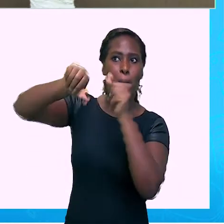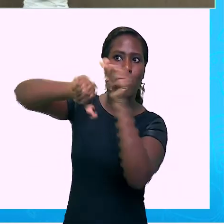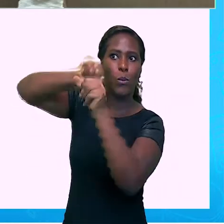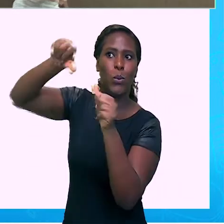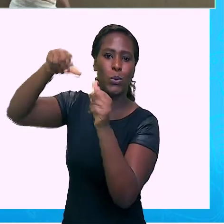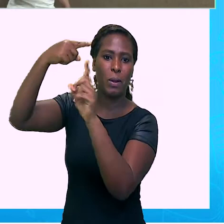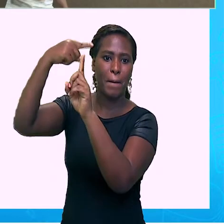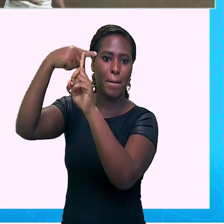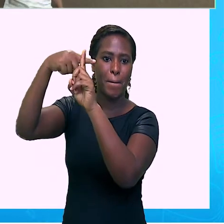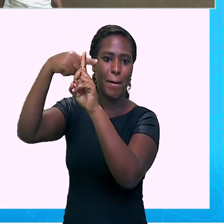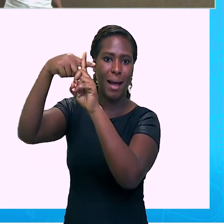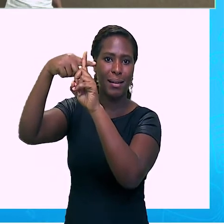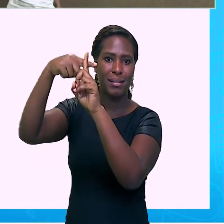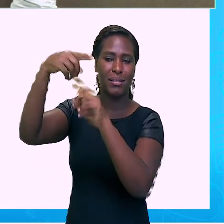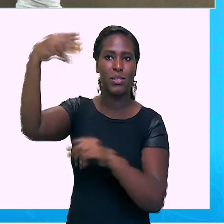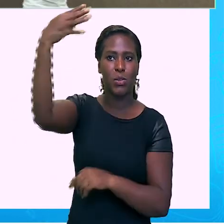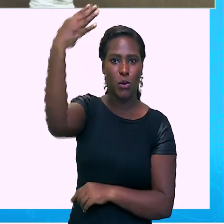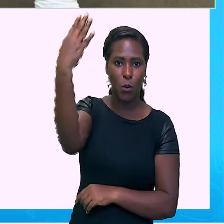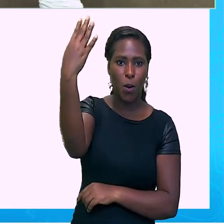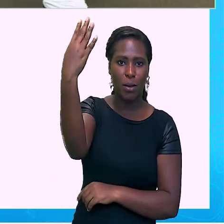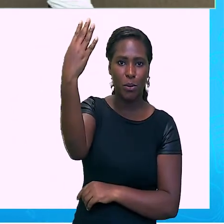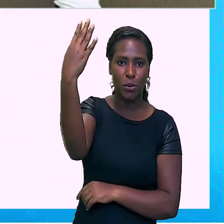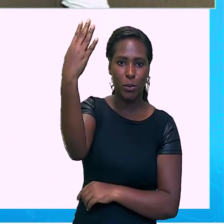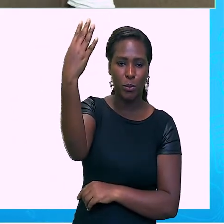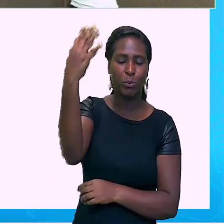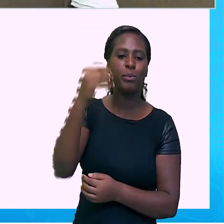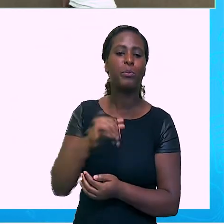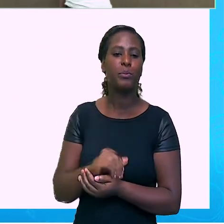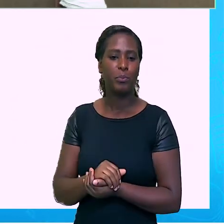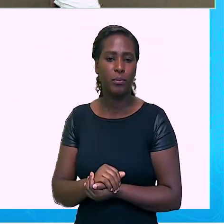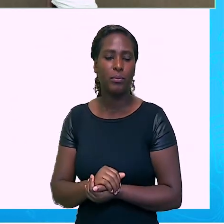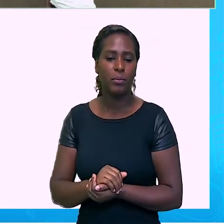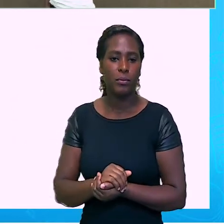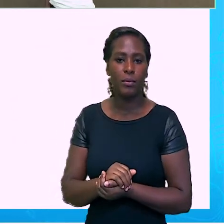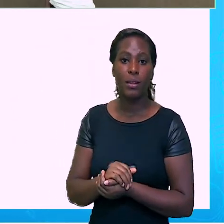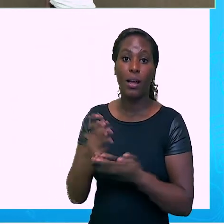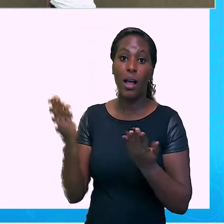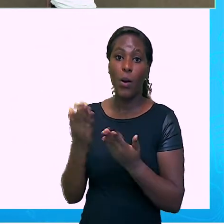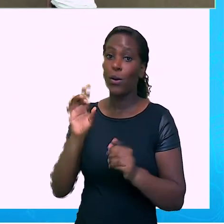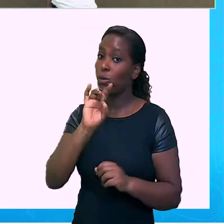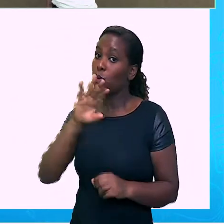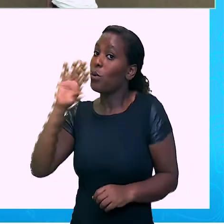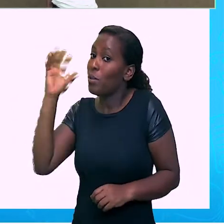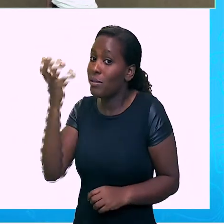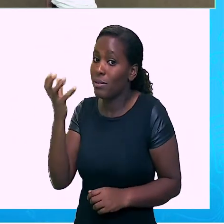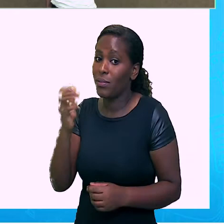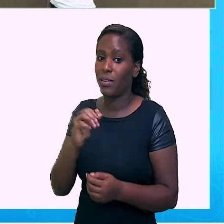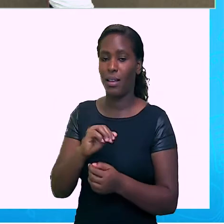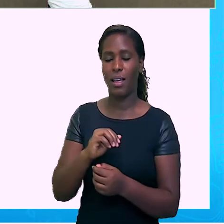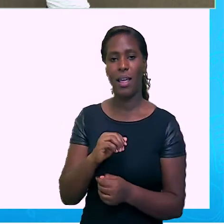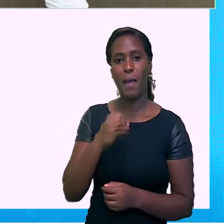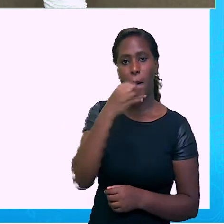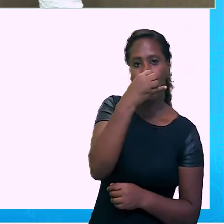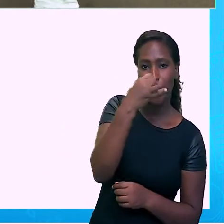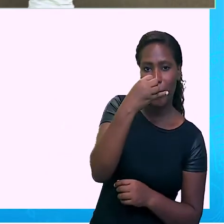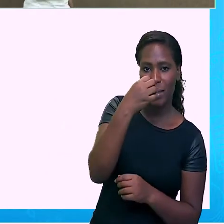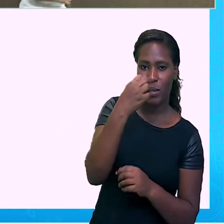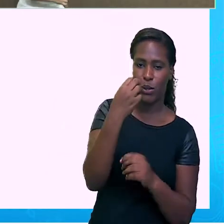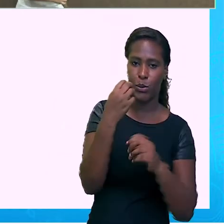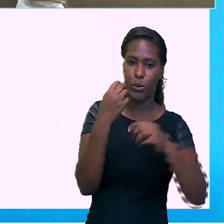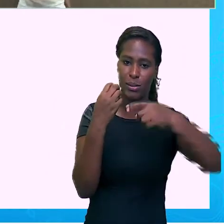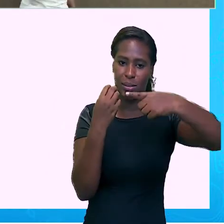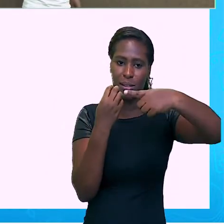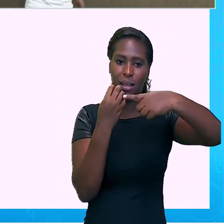Agora é só resolver a potência. Vejam, eu tenho menos 3 elevado à quarta